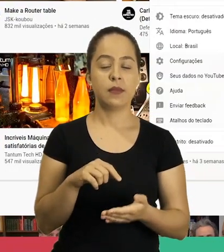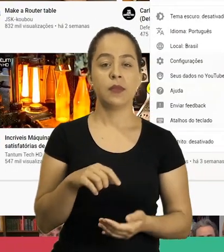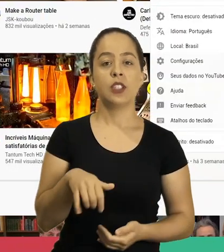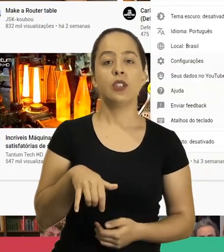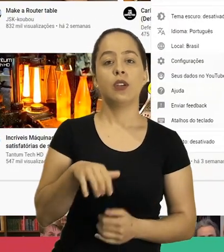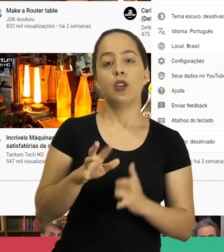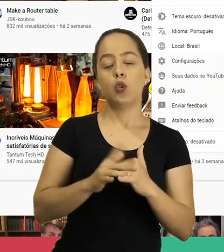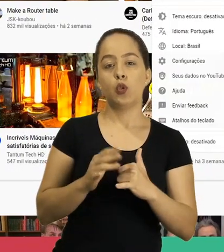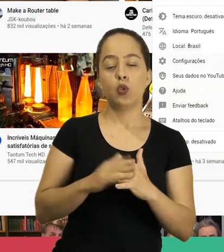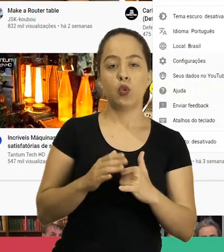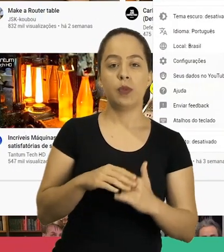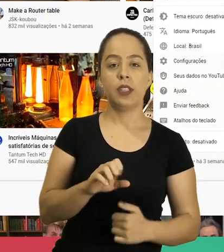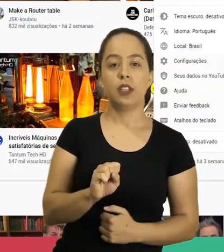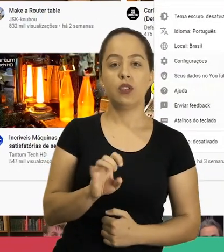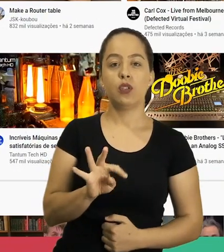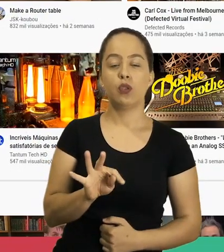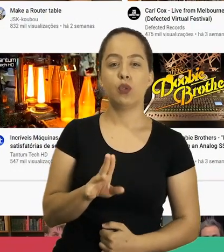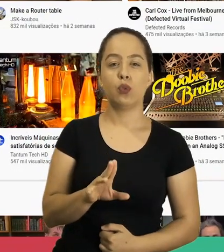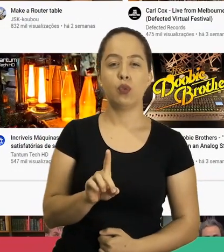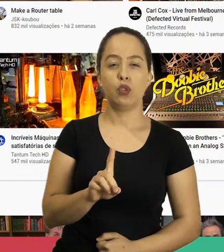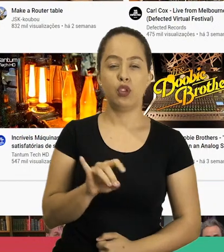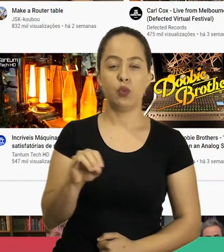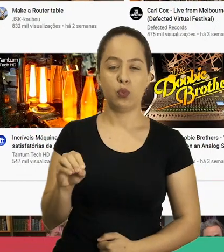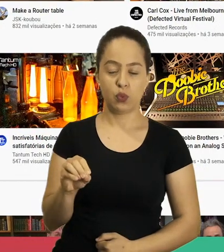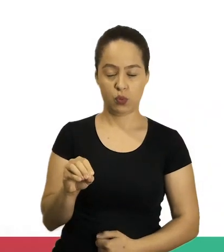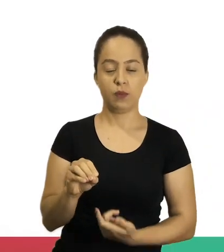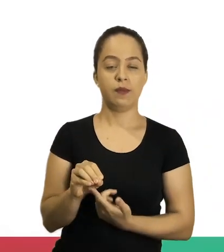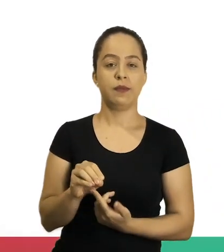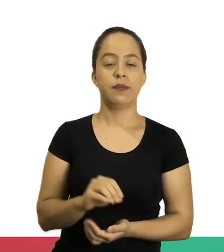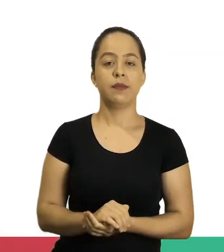vem aqui no YouTube Studio